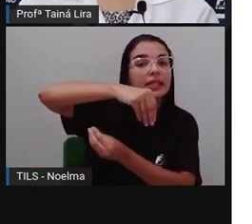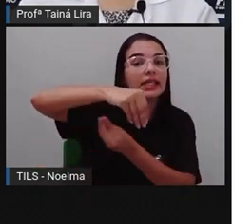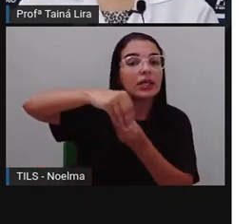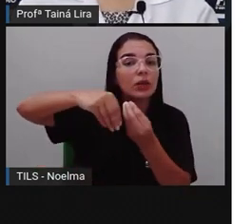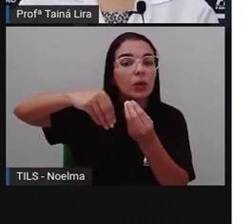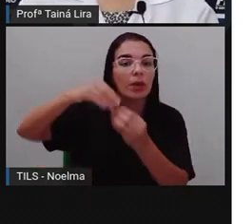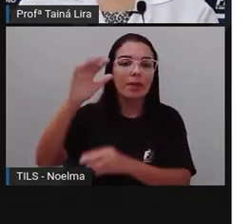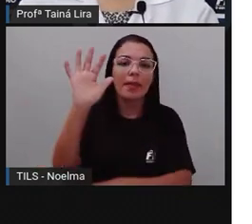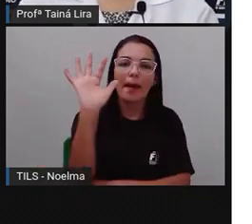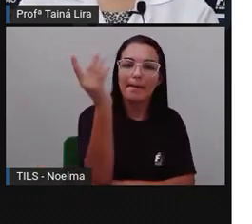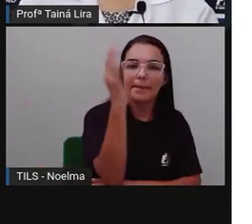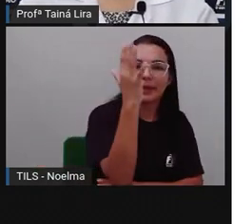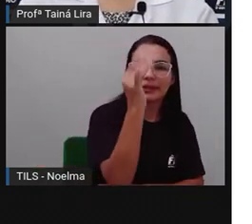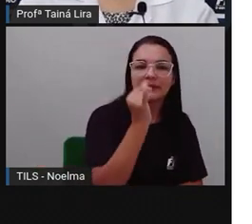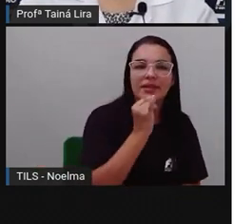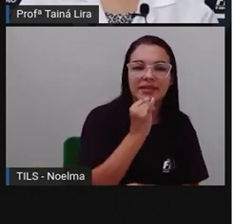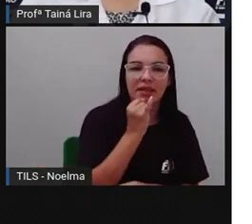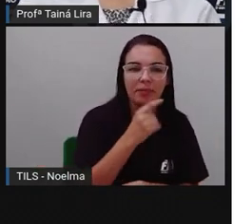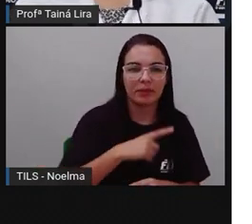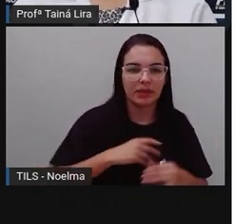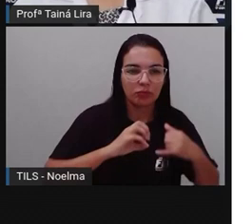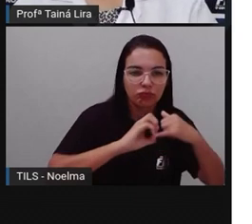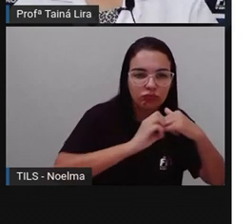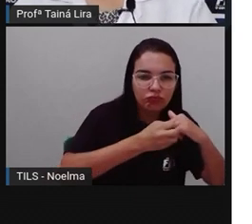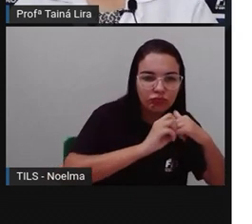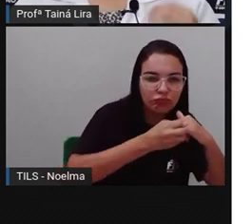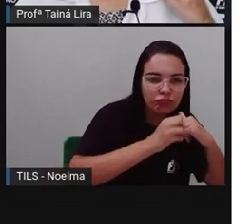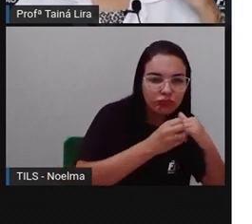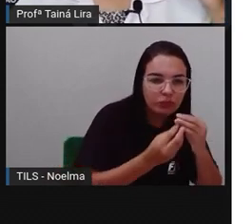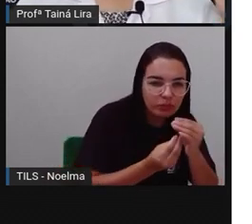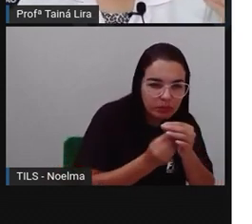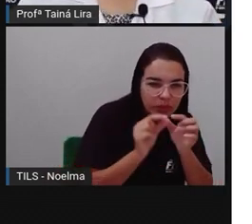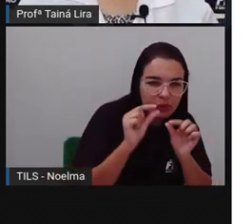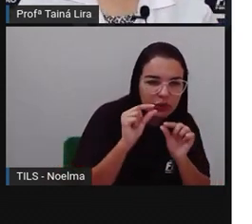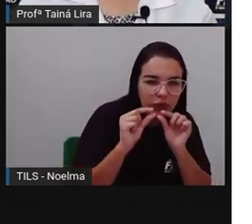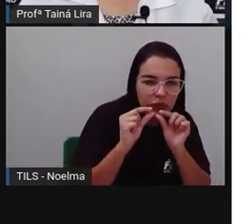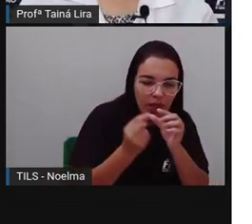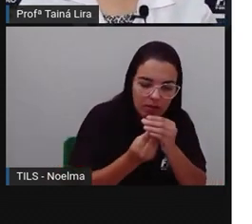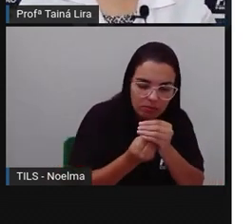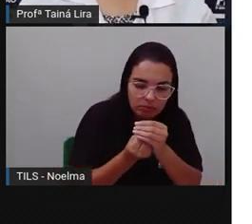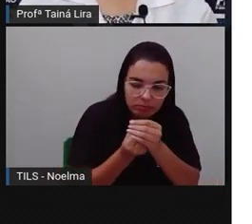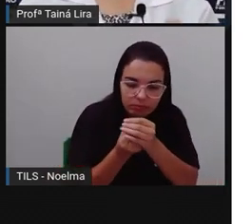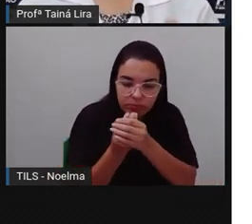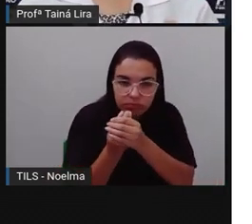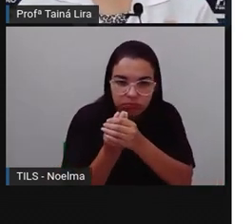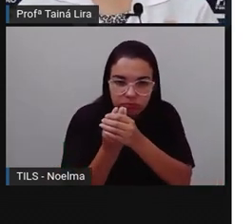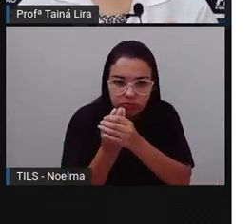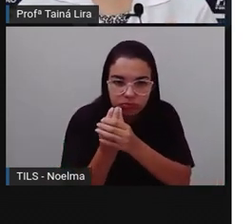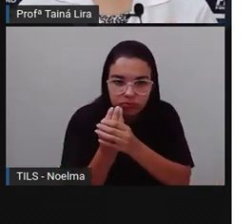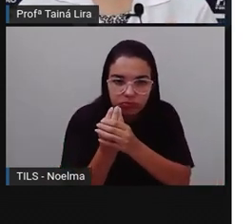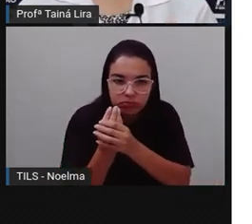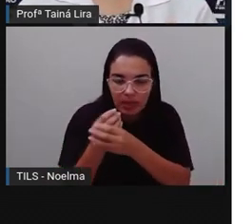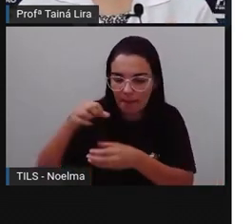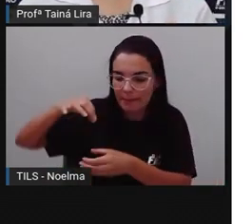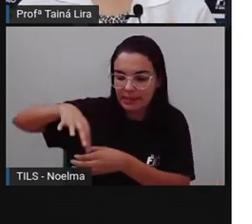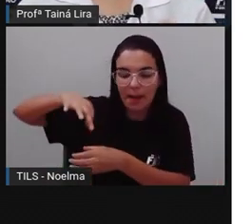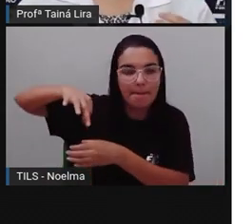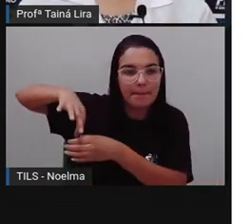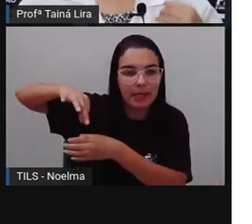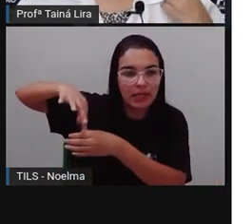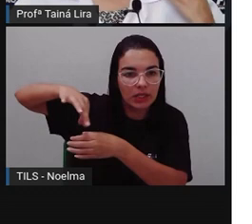vocês podem observar que, olha lá, a sementinha, Aí vai começar o processo de germinação, Olha lá, as raízes, né,